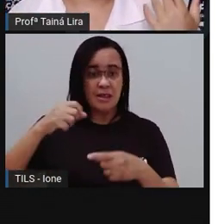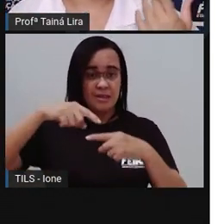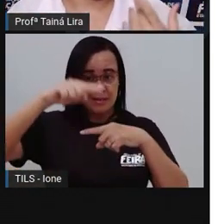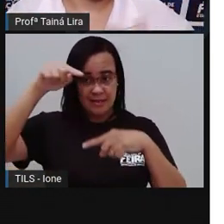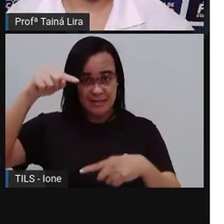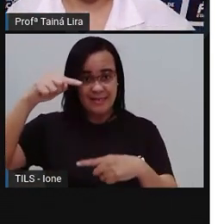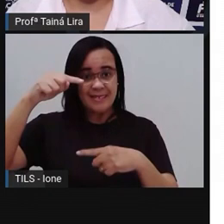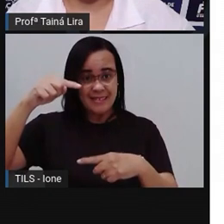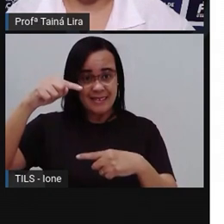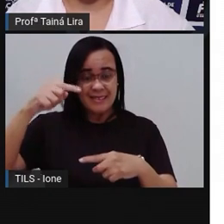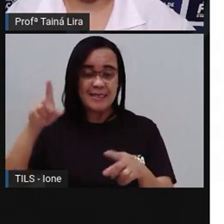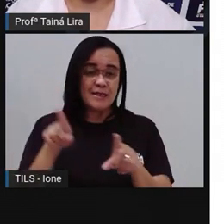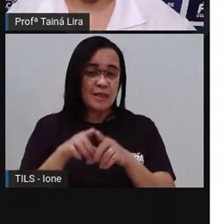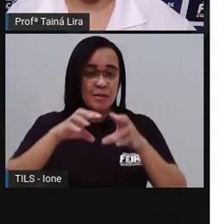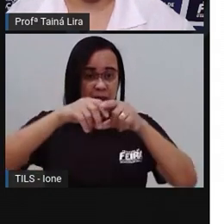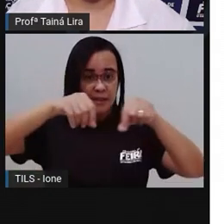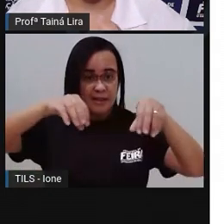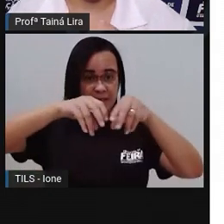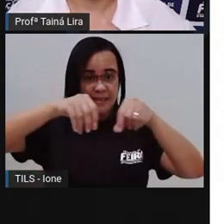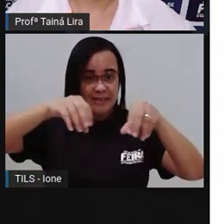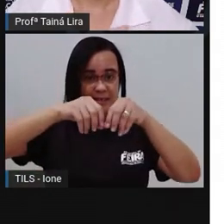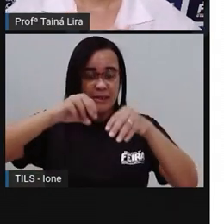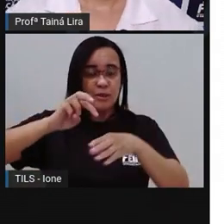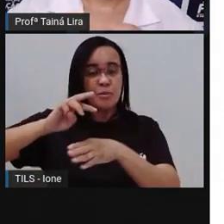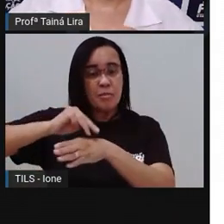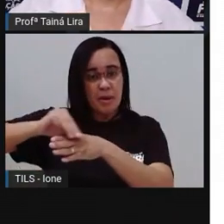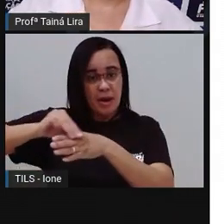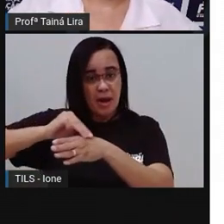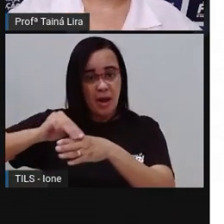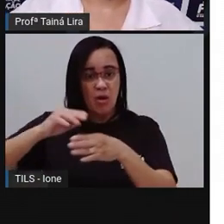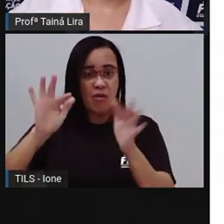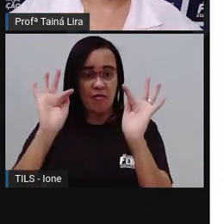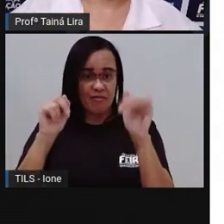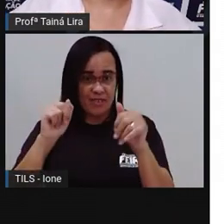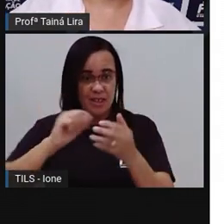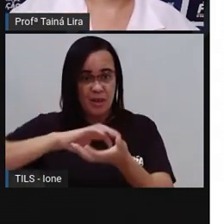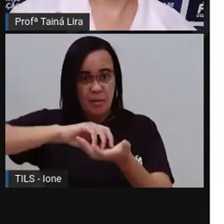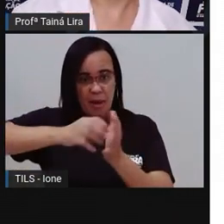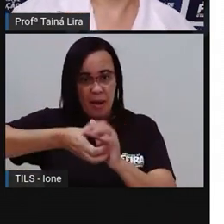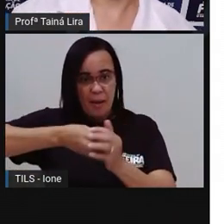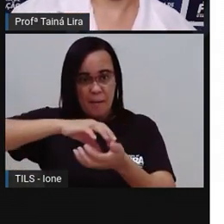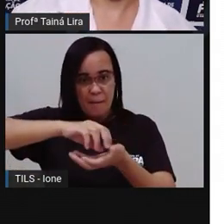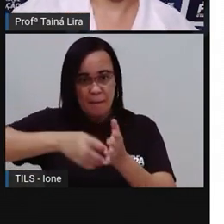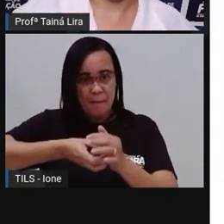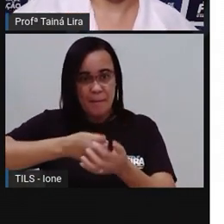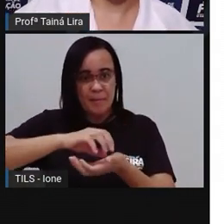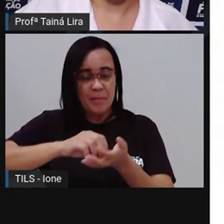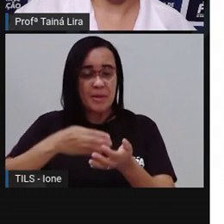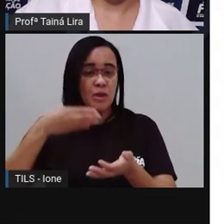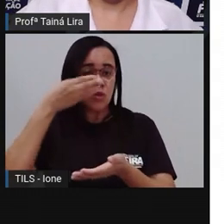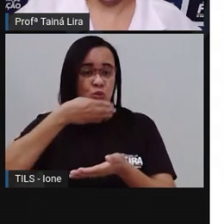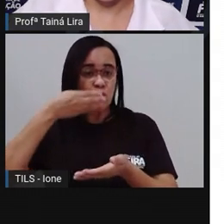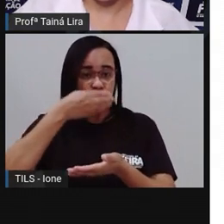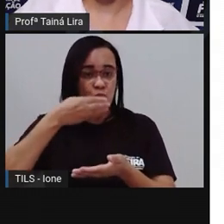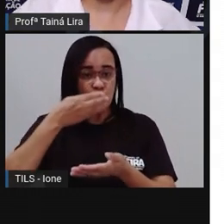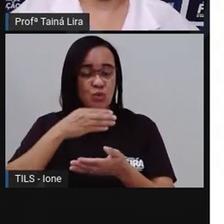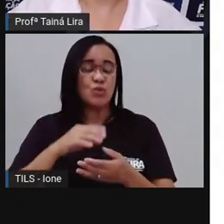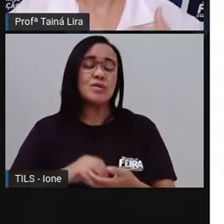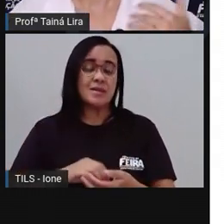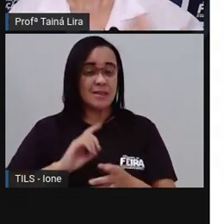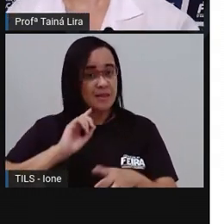também usou ali um pouquinho de granulado no final para passar ali o brigadeiro depois que ele já estava